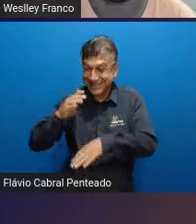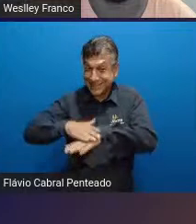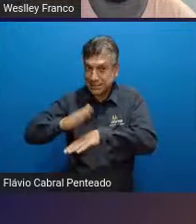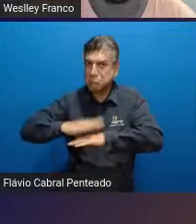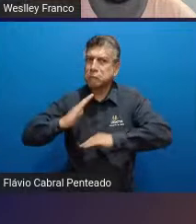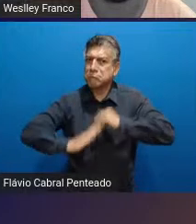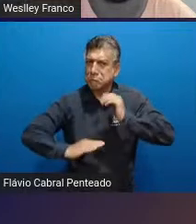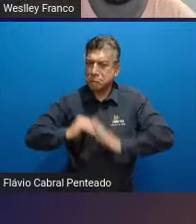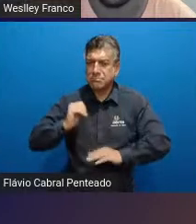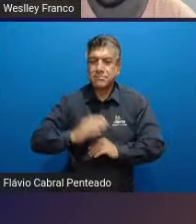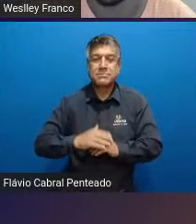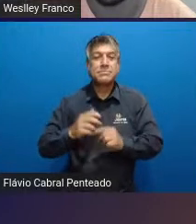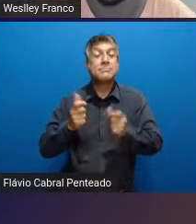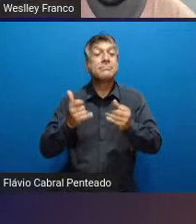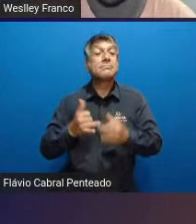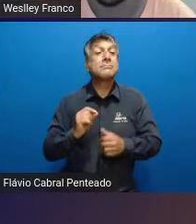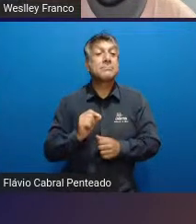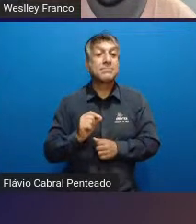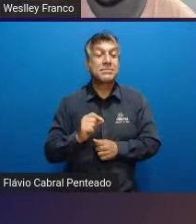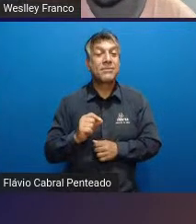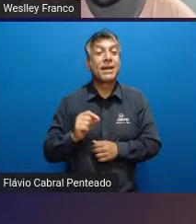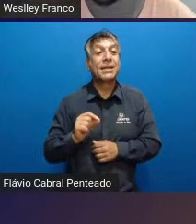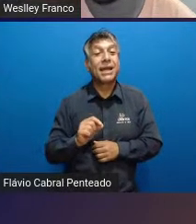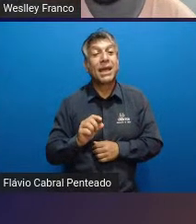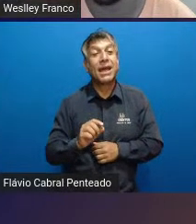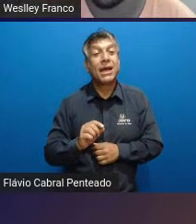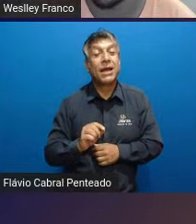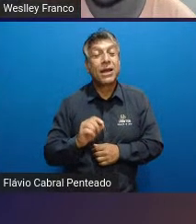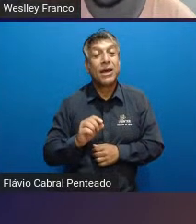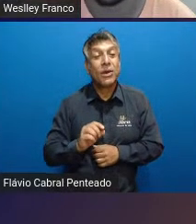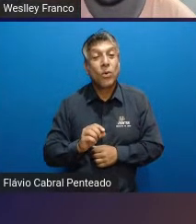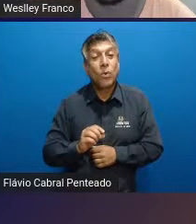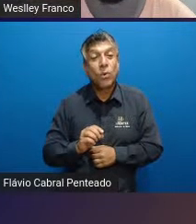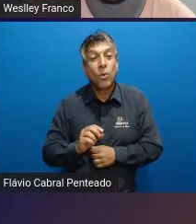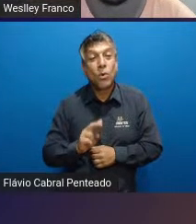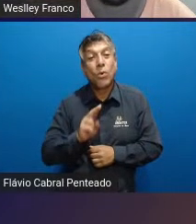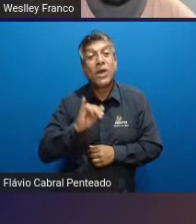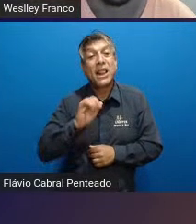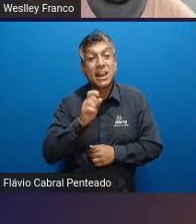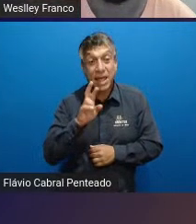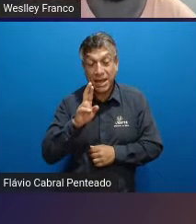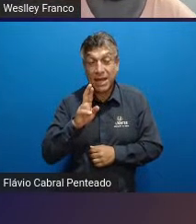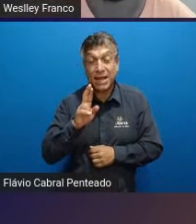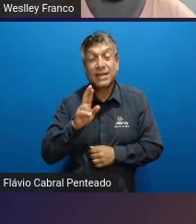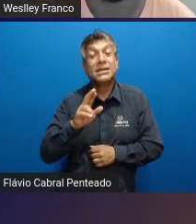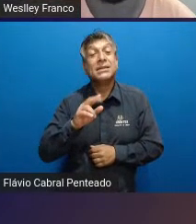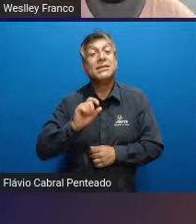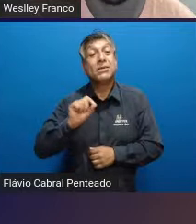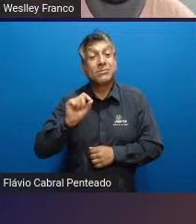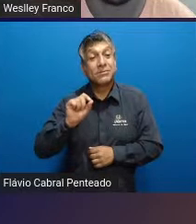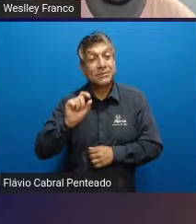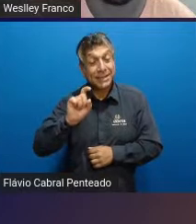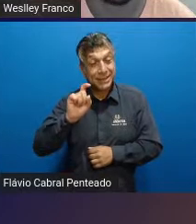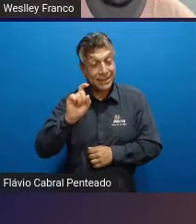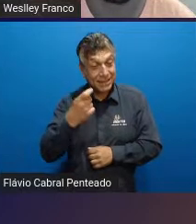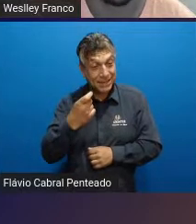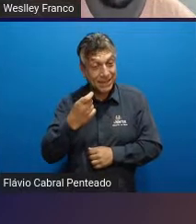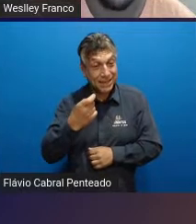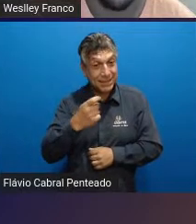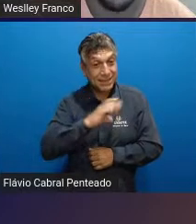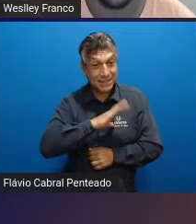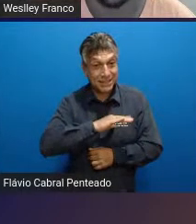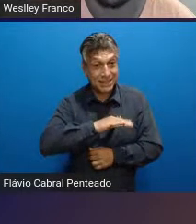na onde ele cita William William Capita que jogou no Corinthians e hoje se eu não me engano ele é